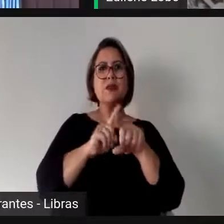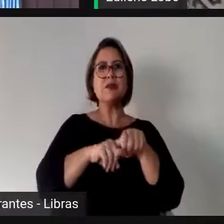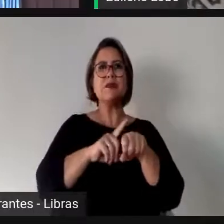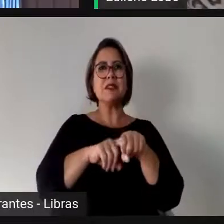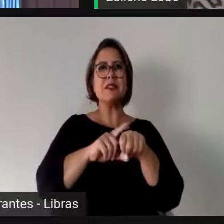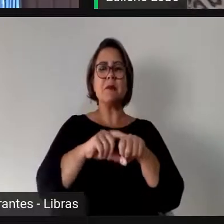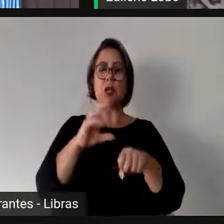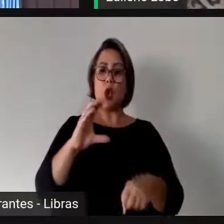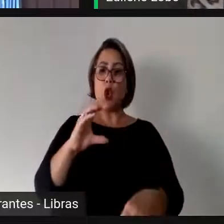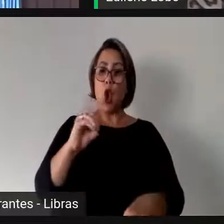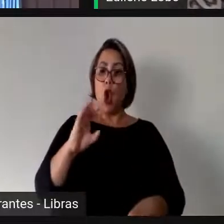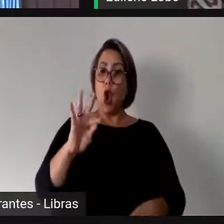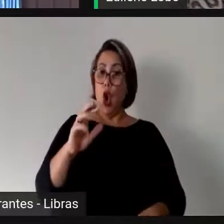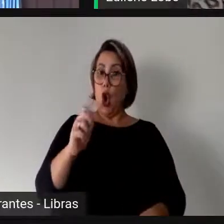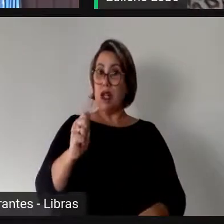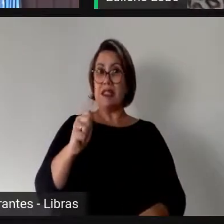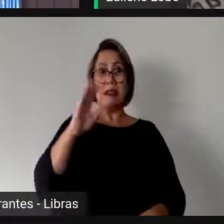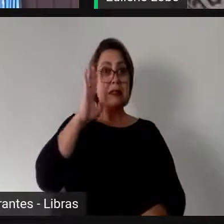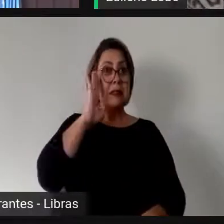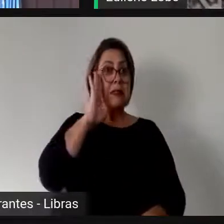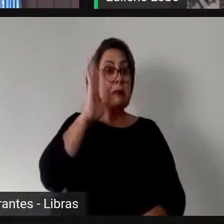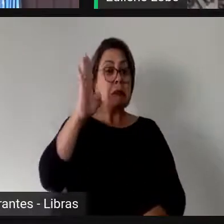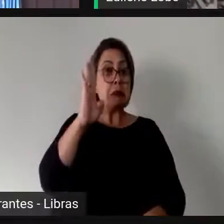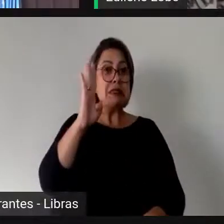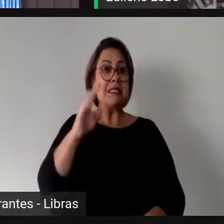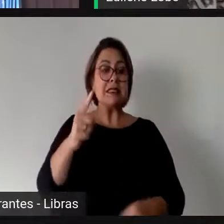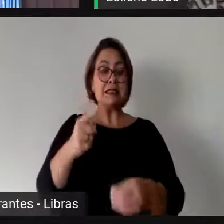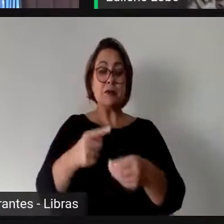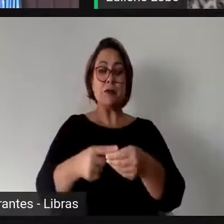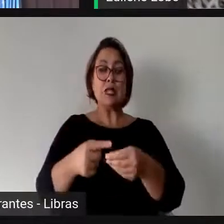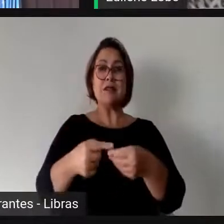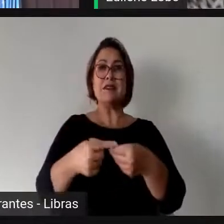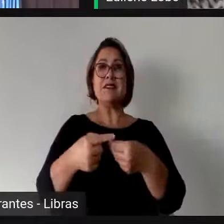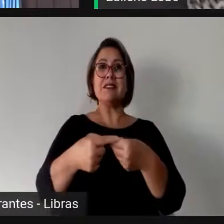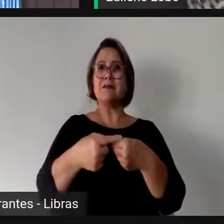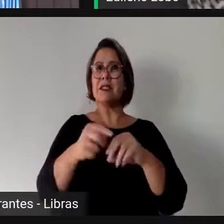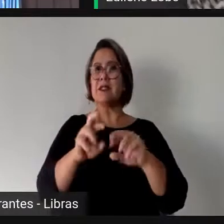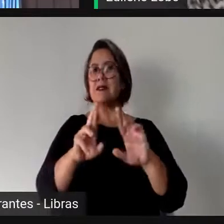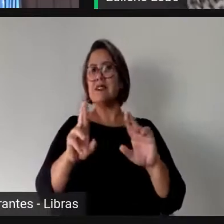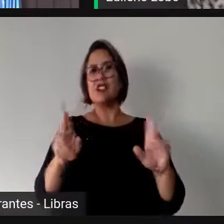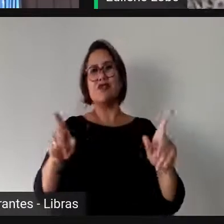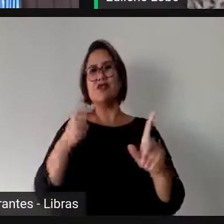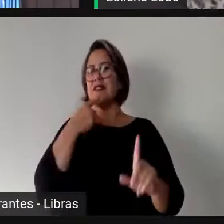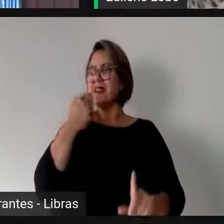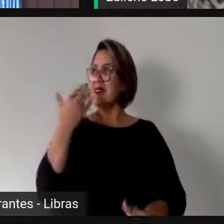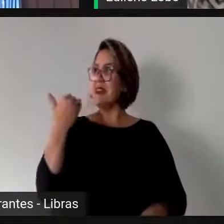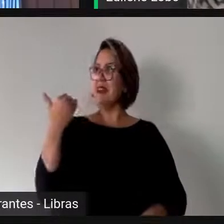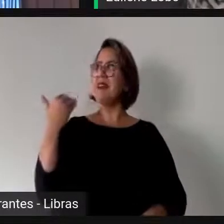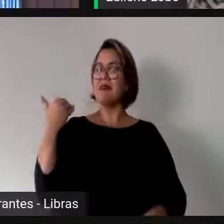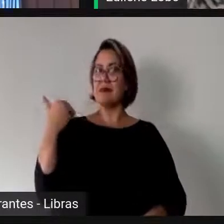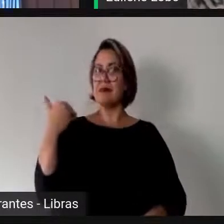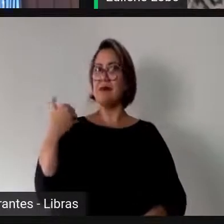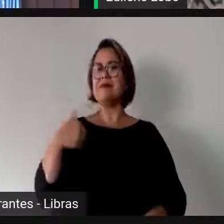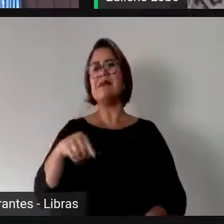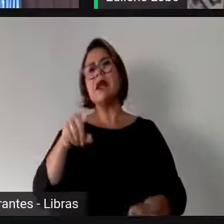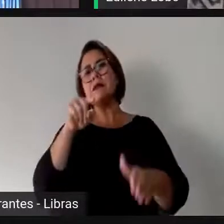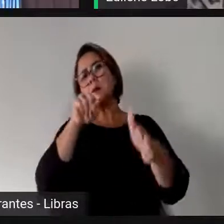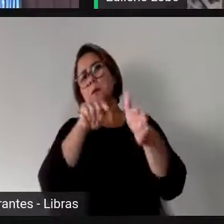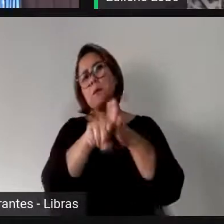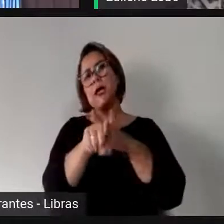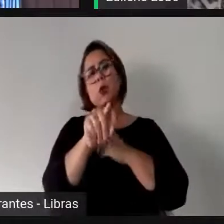principalmente nas eleições municipais de 2020, um cenário diferente dos últimos anos. A pergunta na